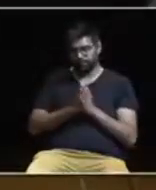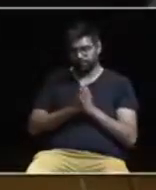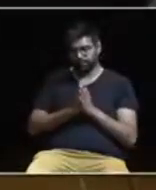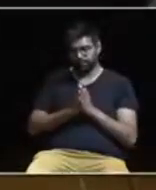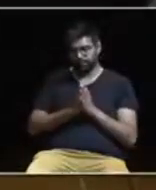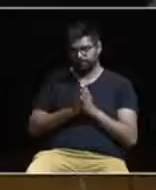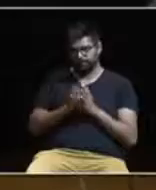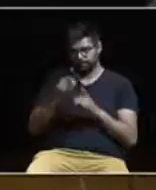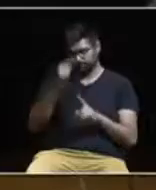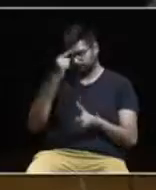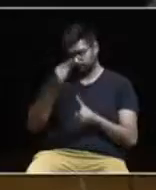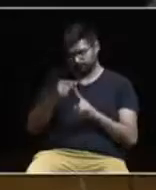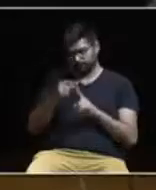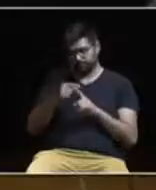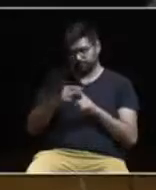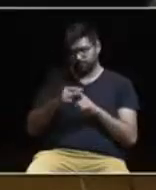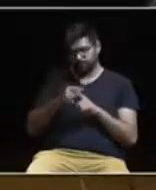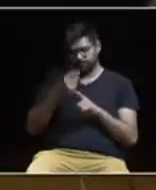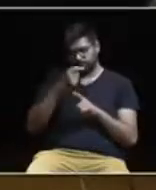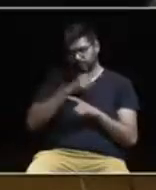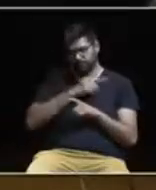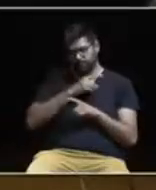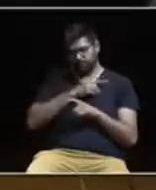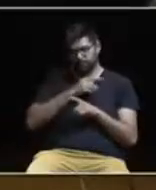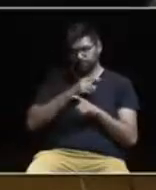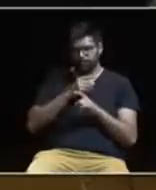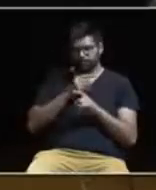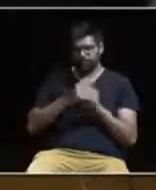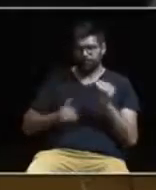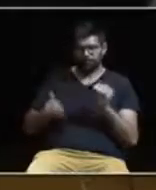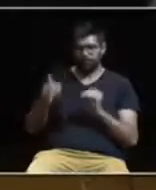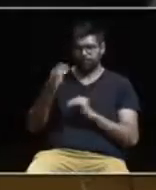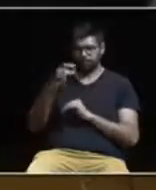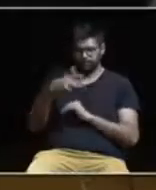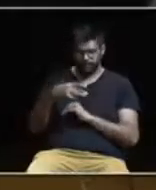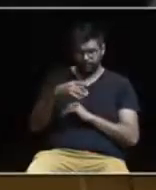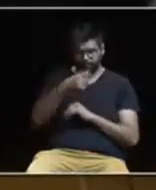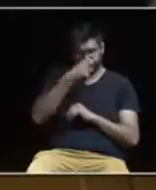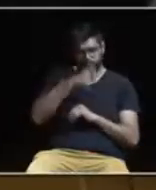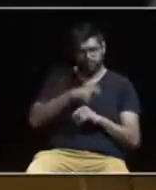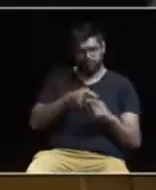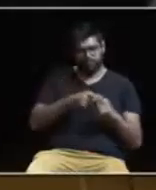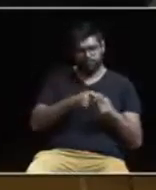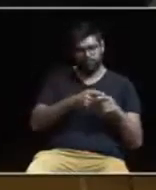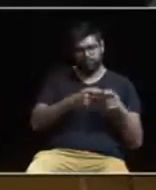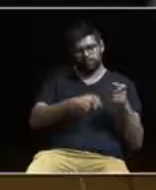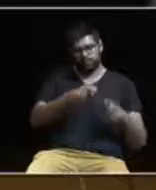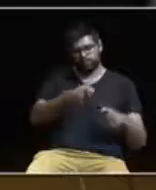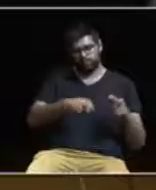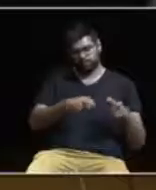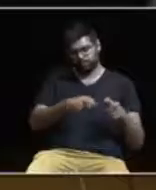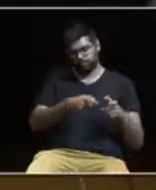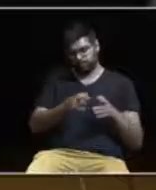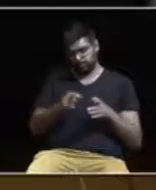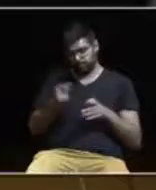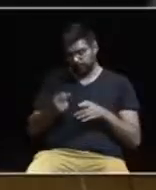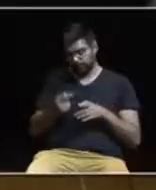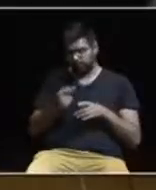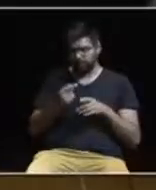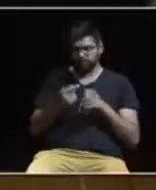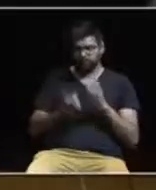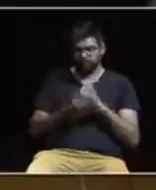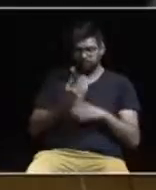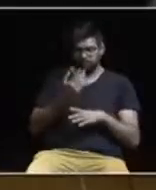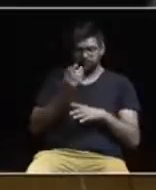instrumento para que os interesses particulares se sobreponham ao interesse público coletivo. deve servir para criar condições